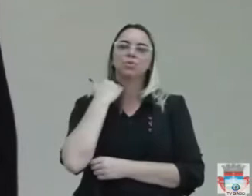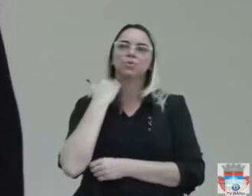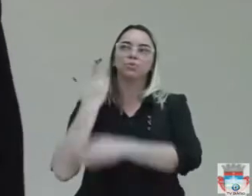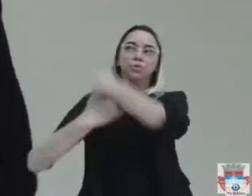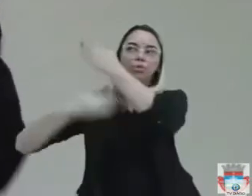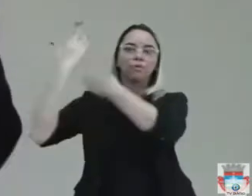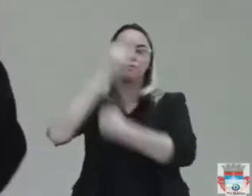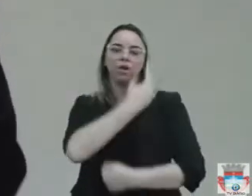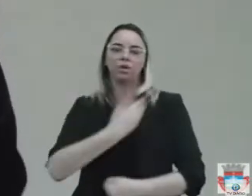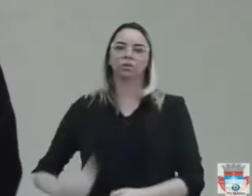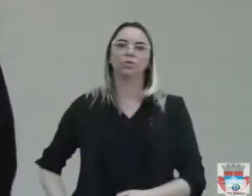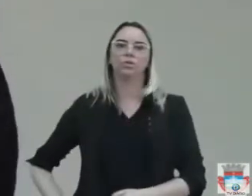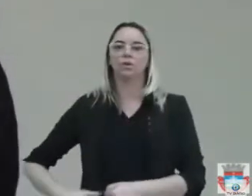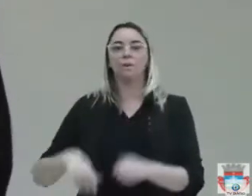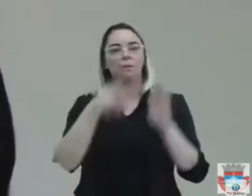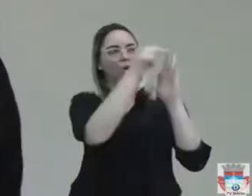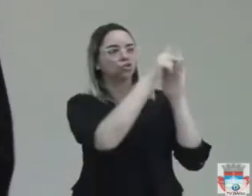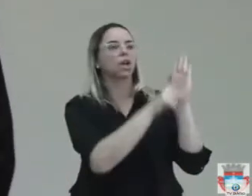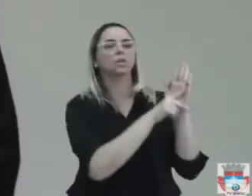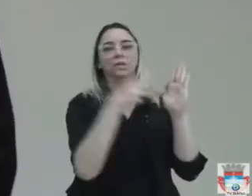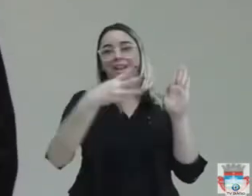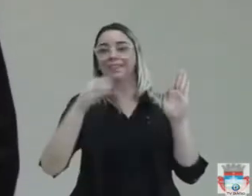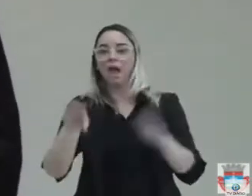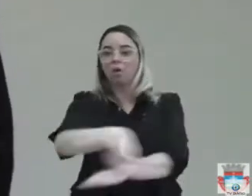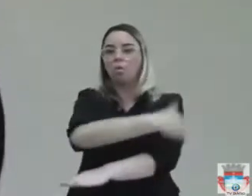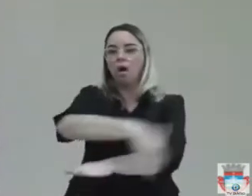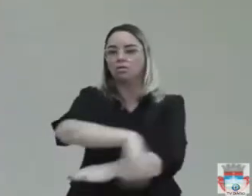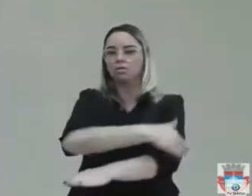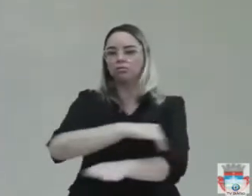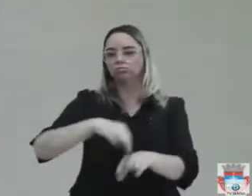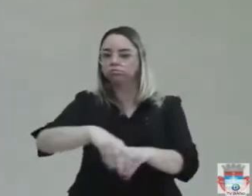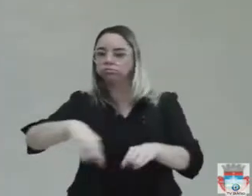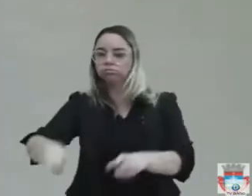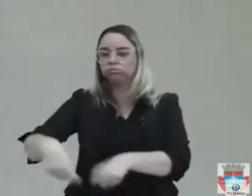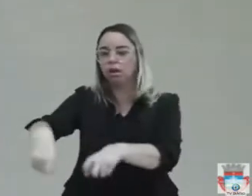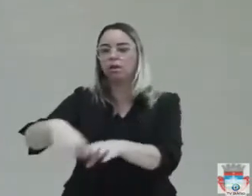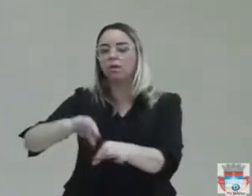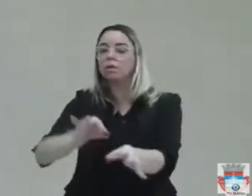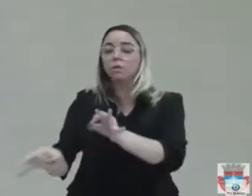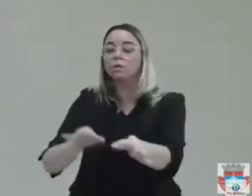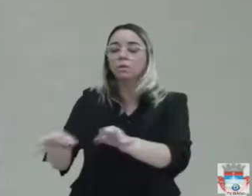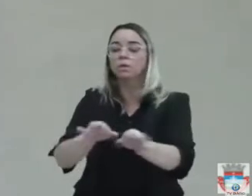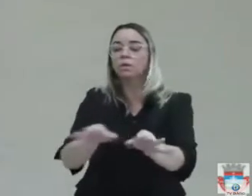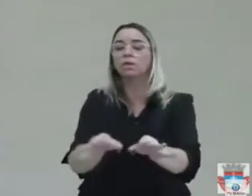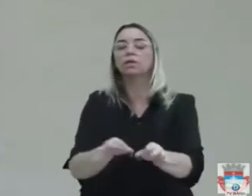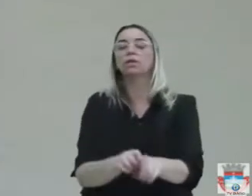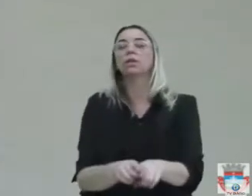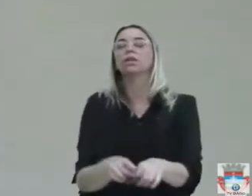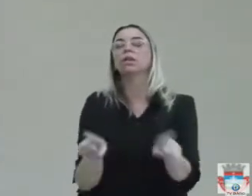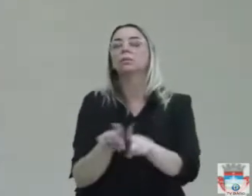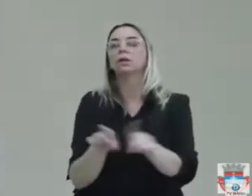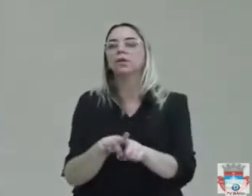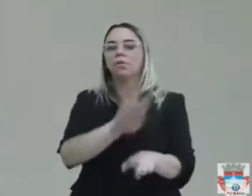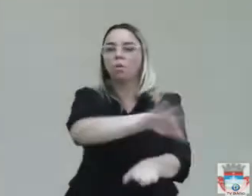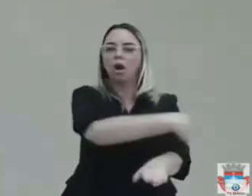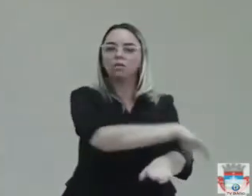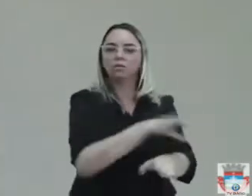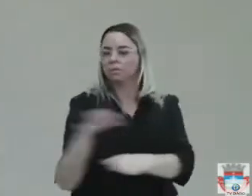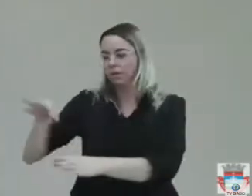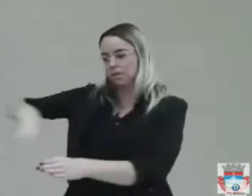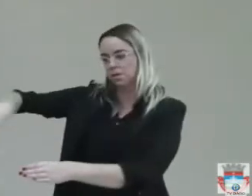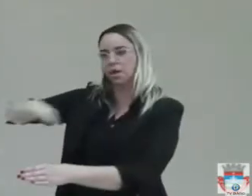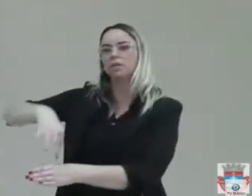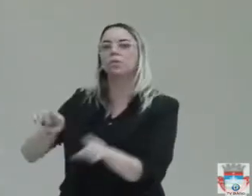de 30 ruas para calçamento, inclusive ruas da Jurema da Vila do Espírito Santo, ruas da Pimenta,